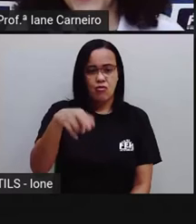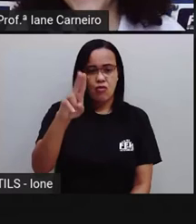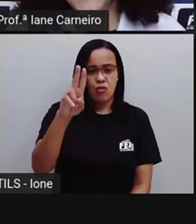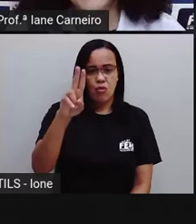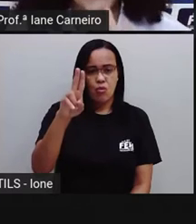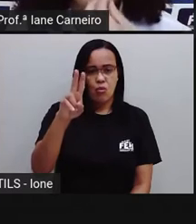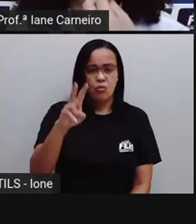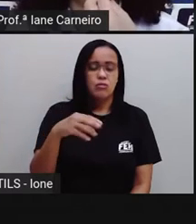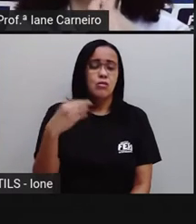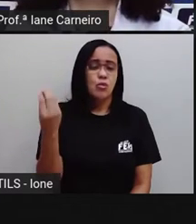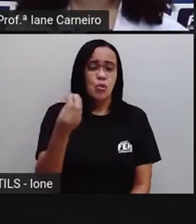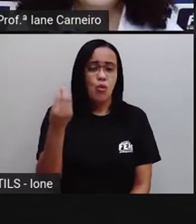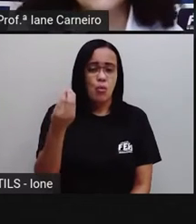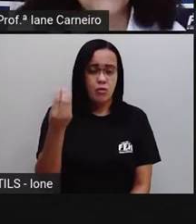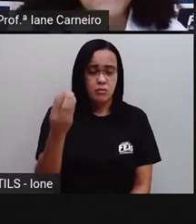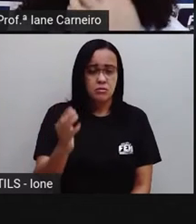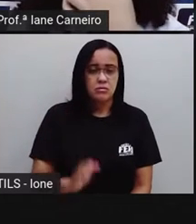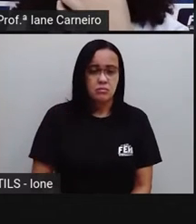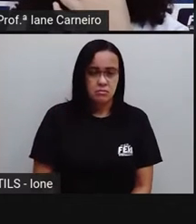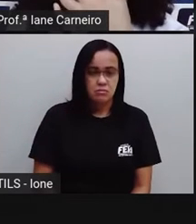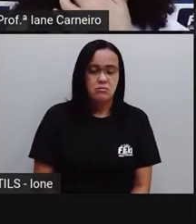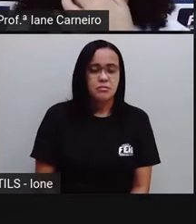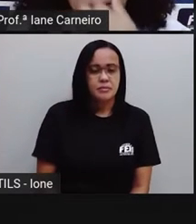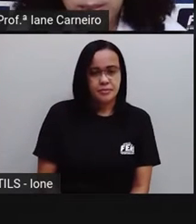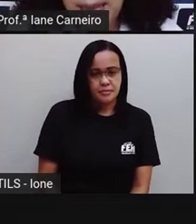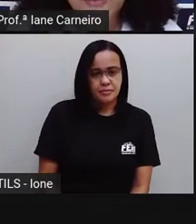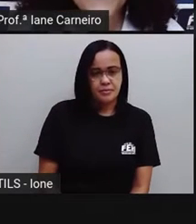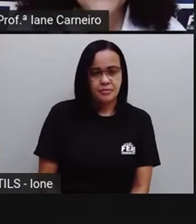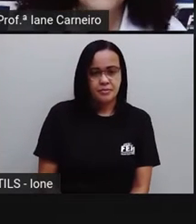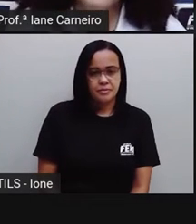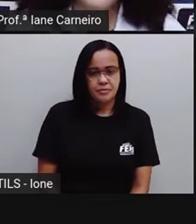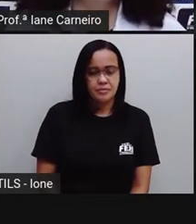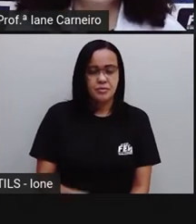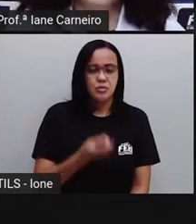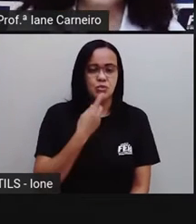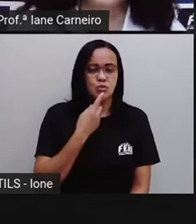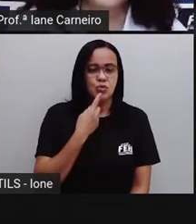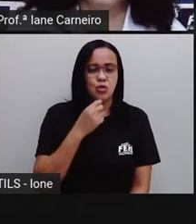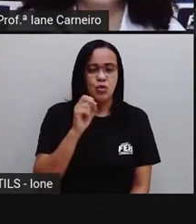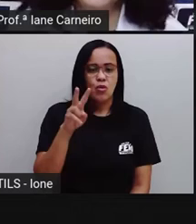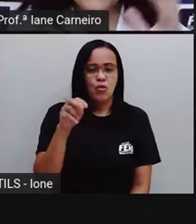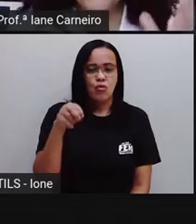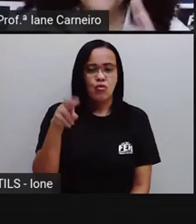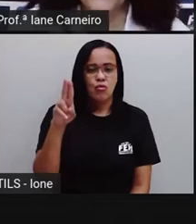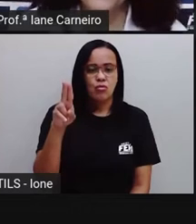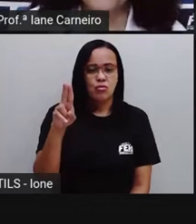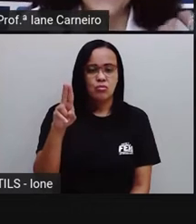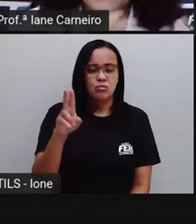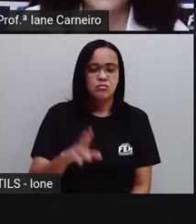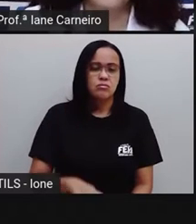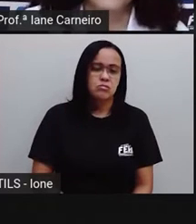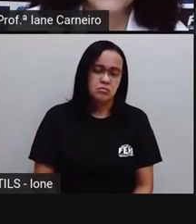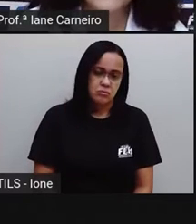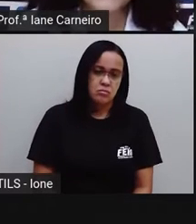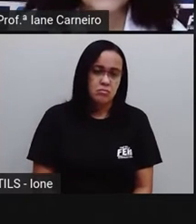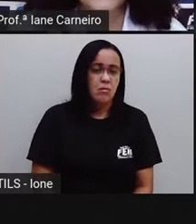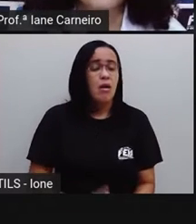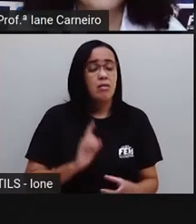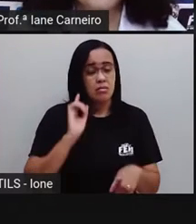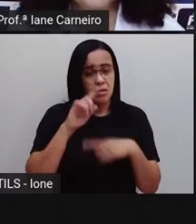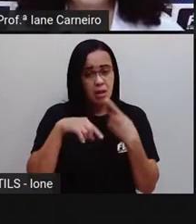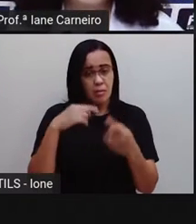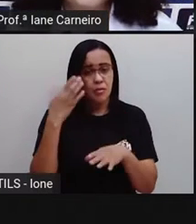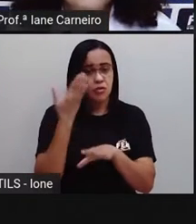como é, né? A gente faz o biquinho também do U, certo? E aí já pensou, gente daqui a pouco a prova vai fazer esse